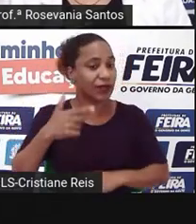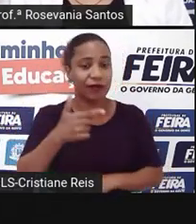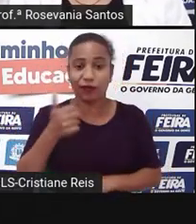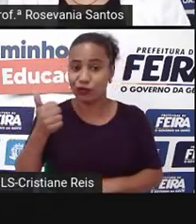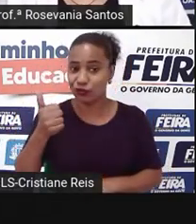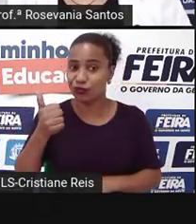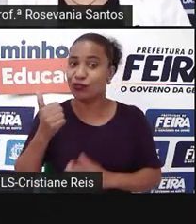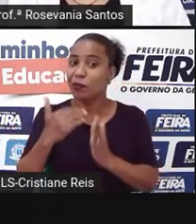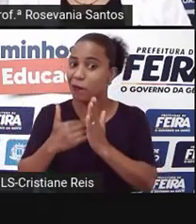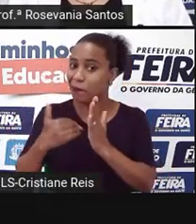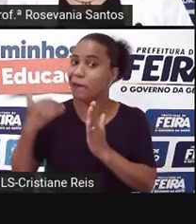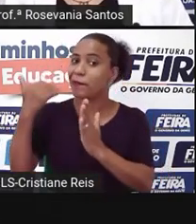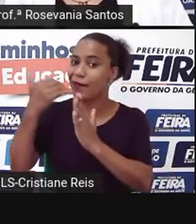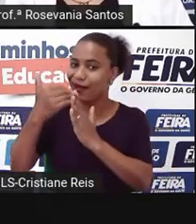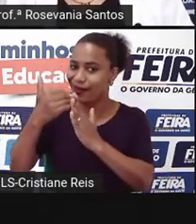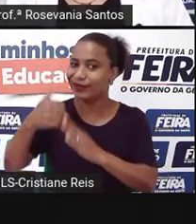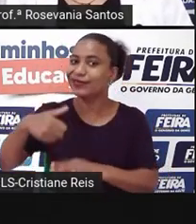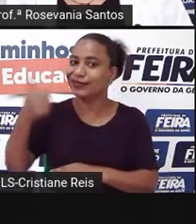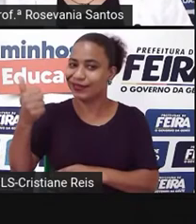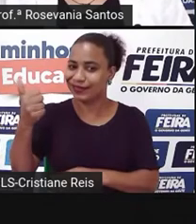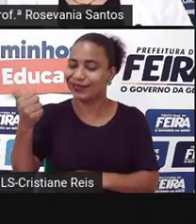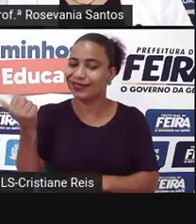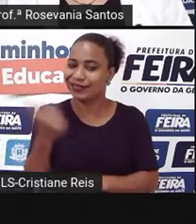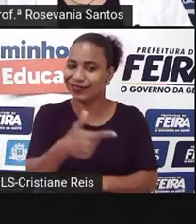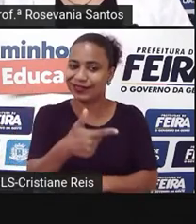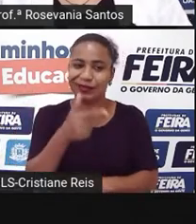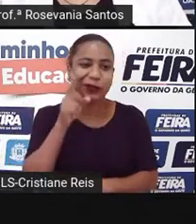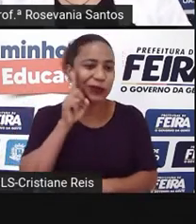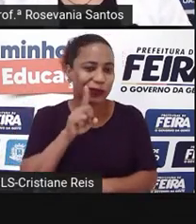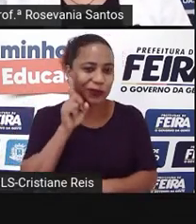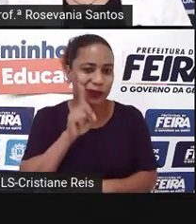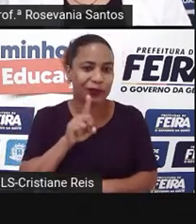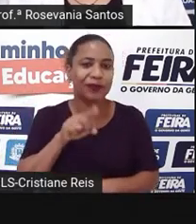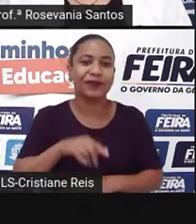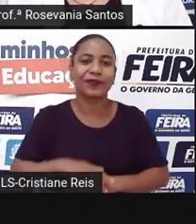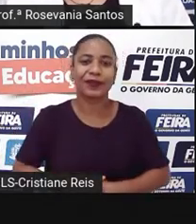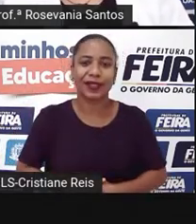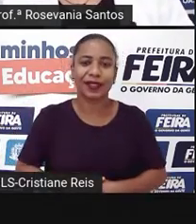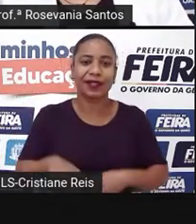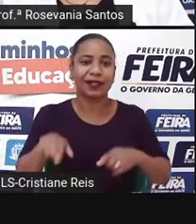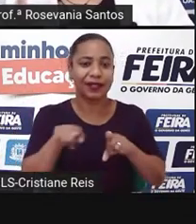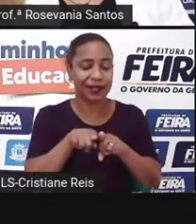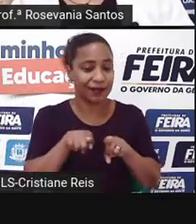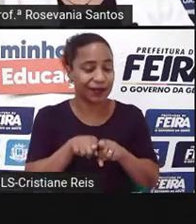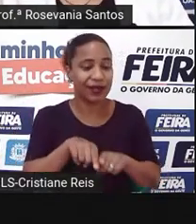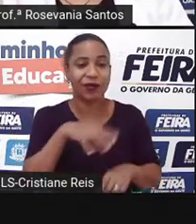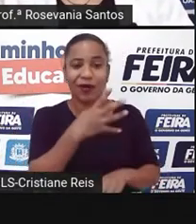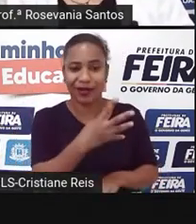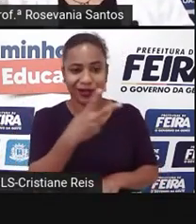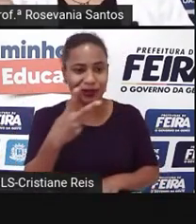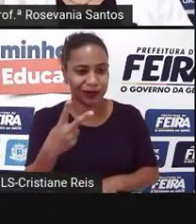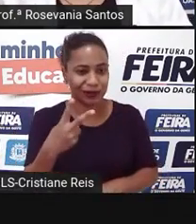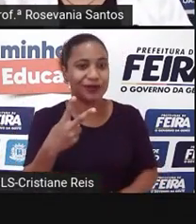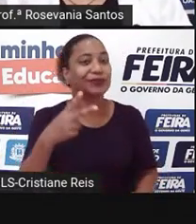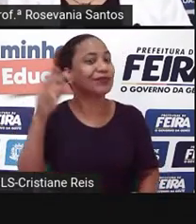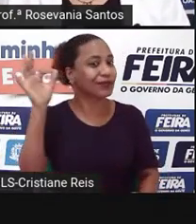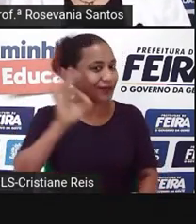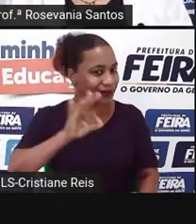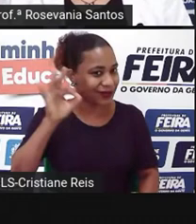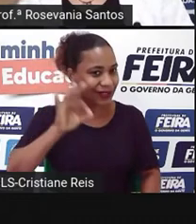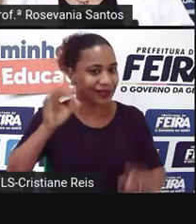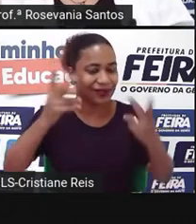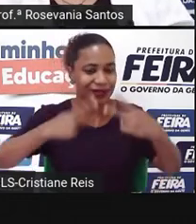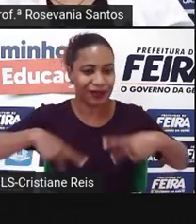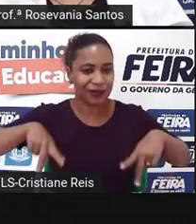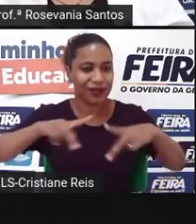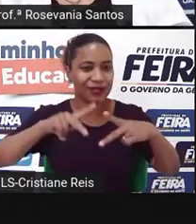Unidos, como a gente falou no instante, né? Além disso, representam 42% da população mundial, que eu falei que é muita gente para